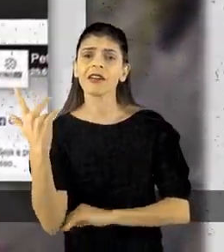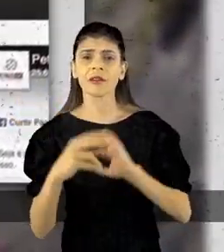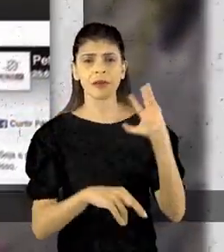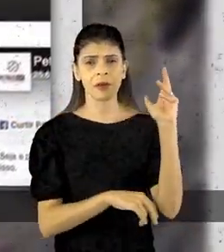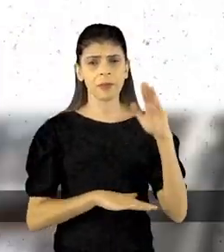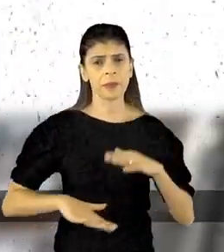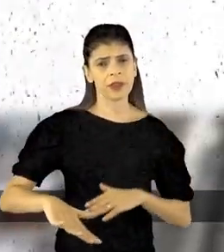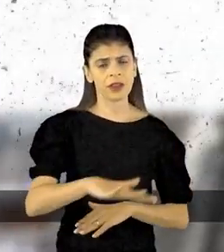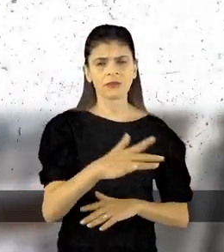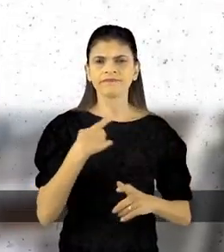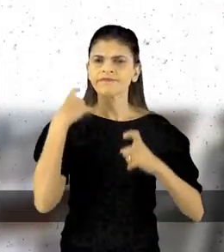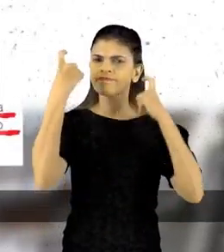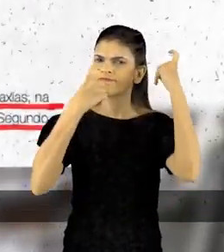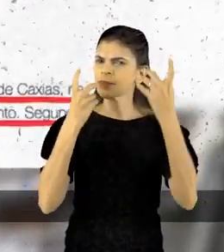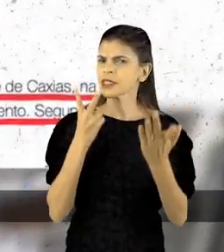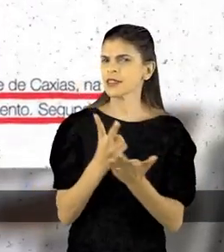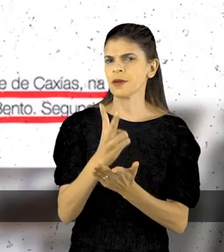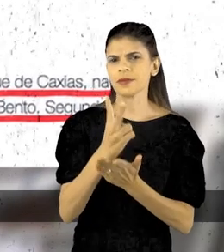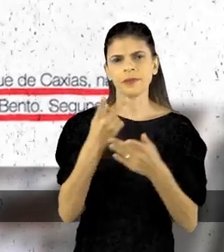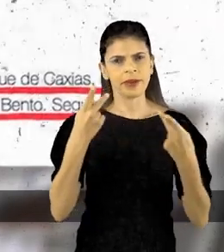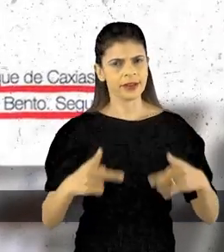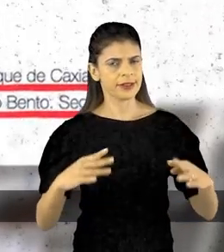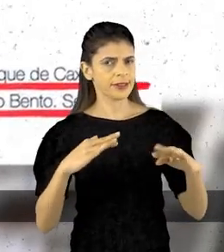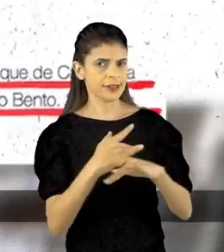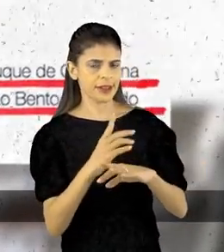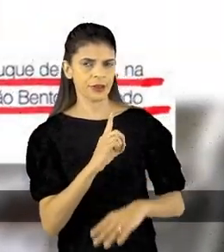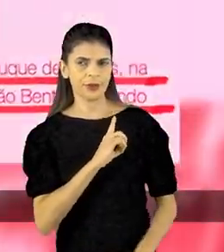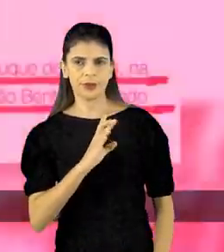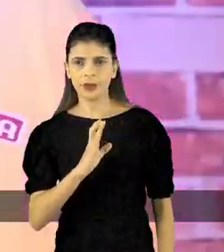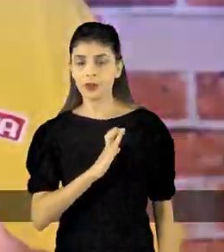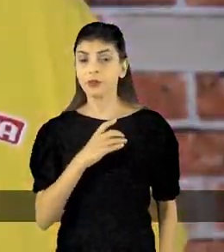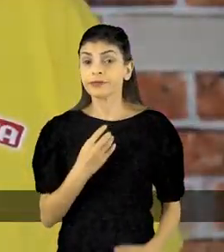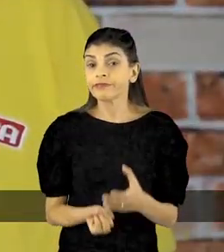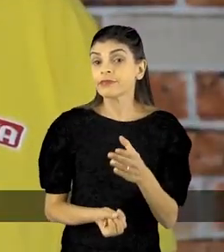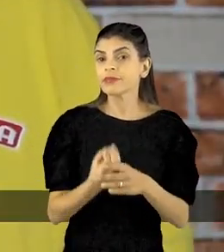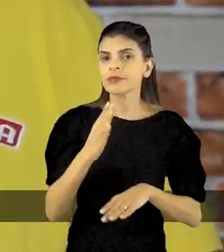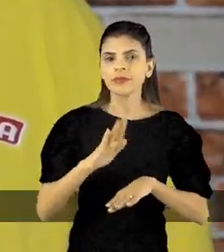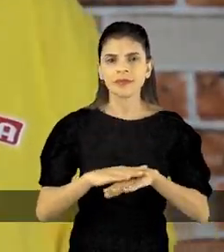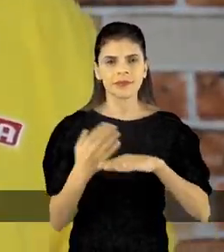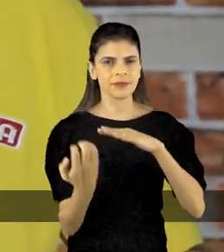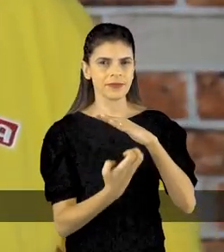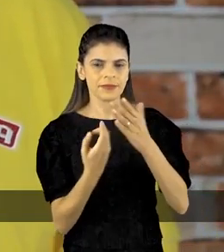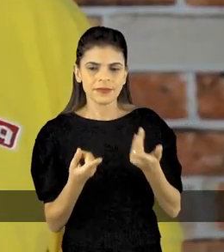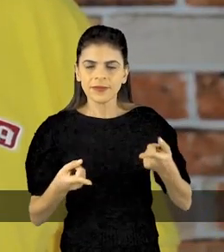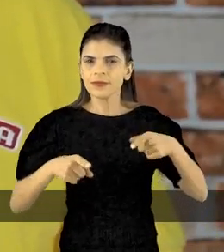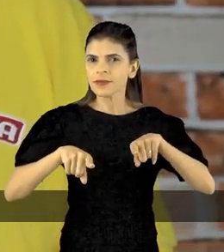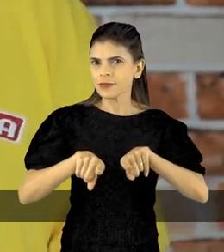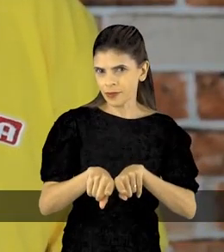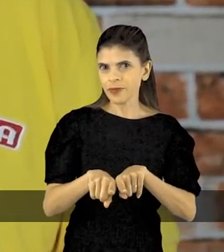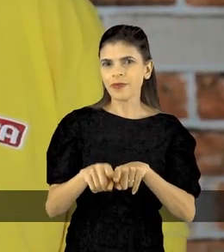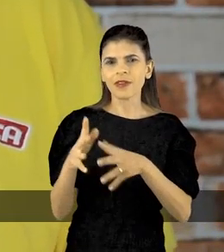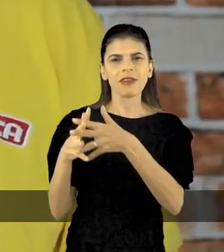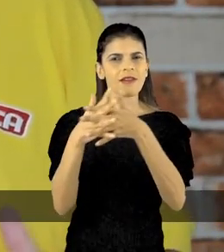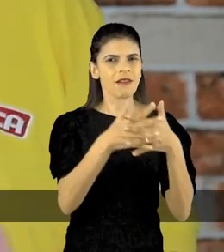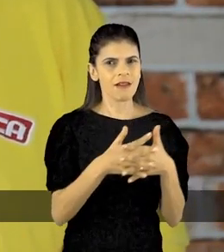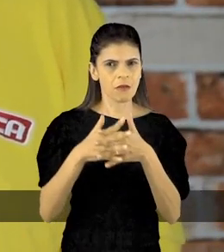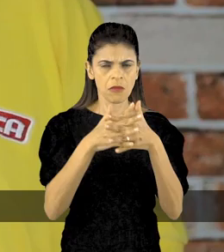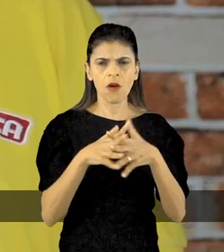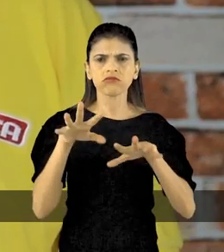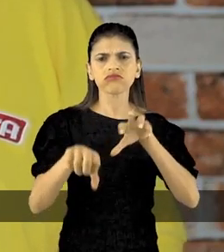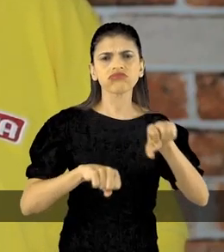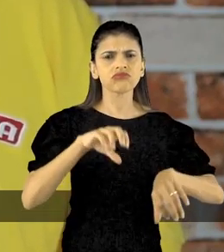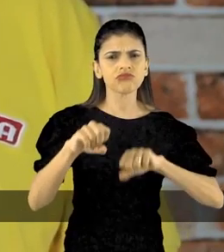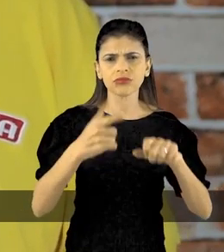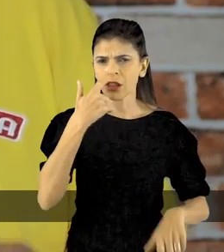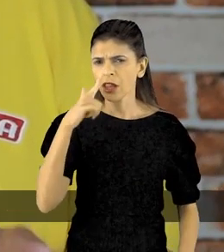o meio ambiente da nossa cidade. Uma das minhas prioridades vai ser implementar a coleta seletiva em todos os bairros. Pra isso, vou